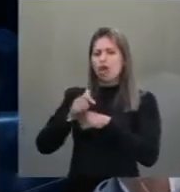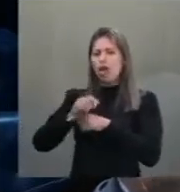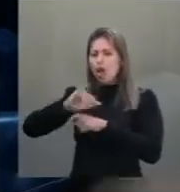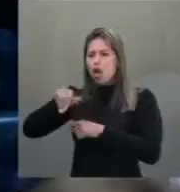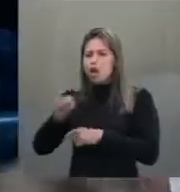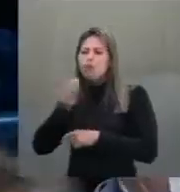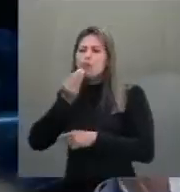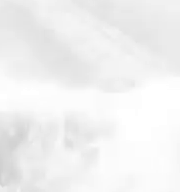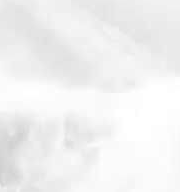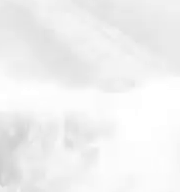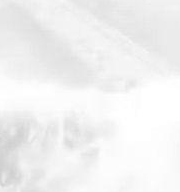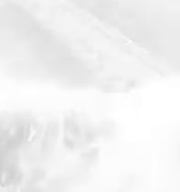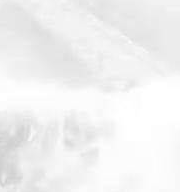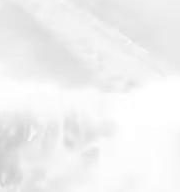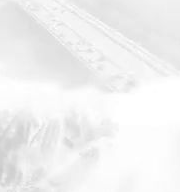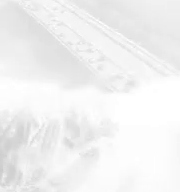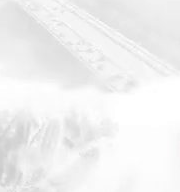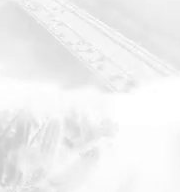próximas de nós.